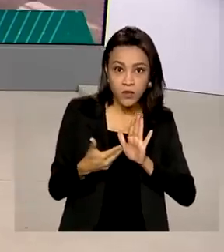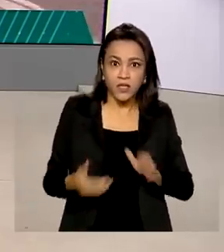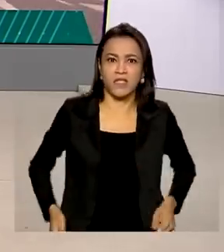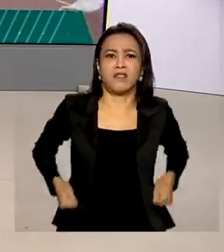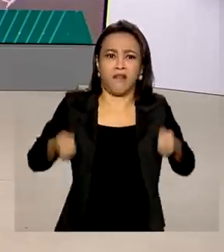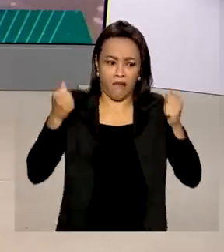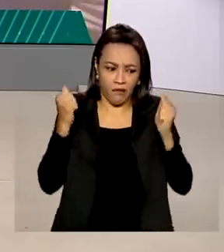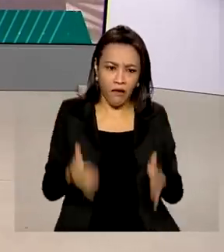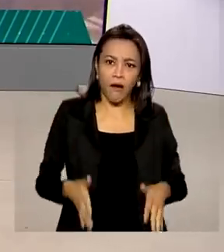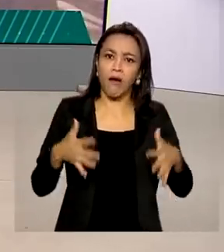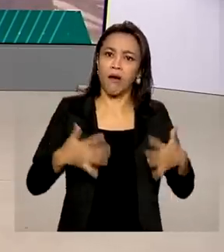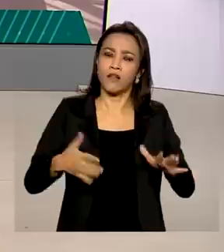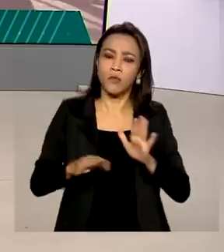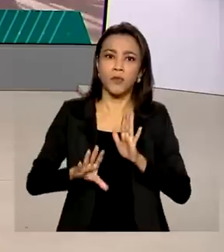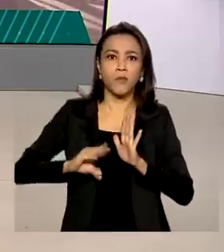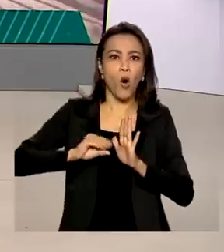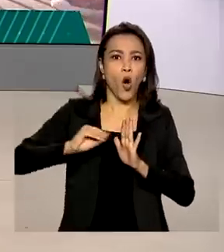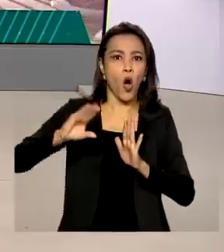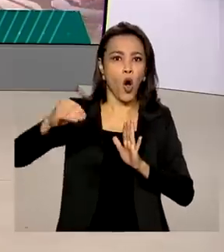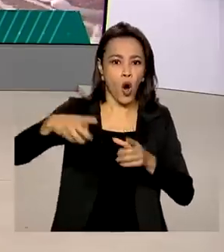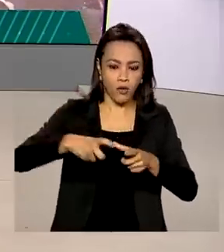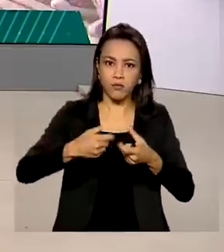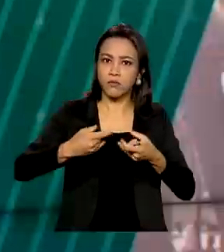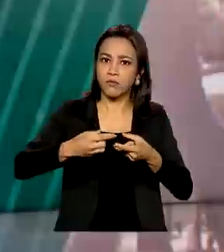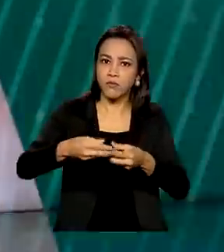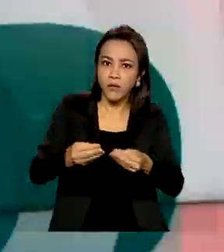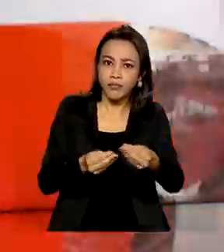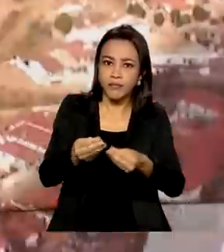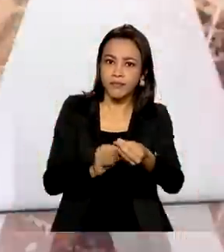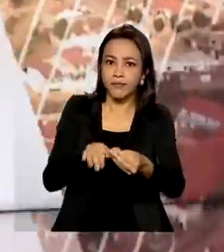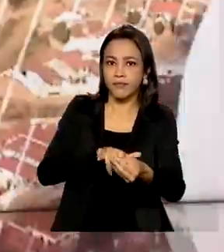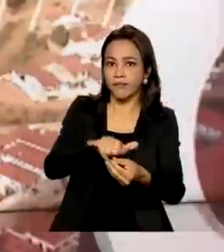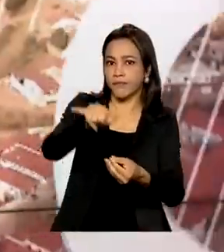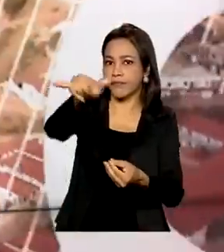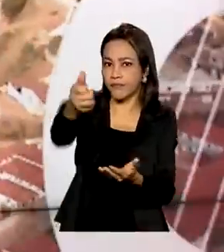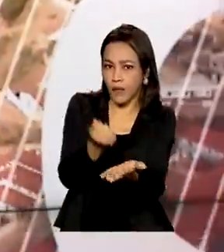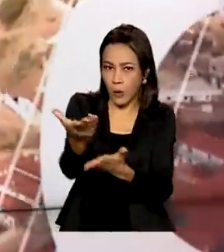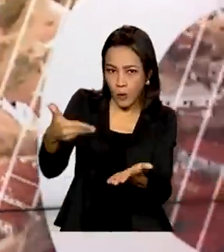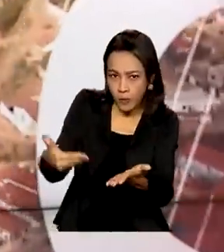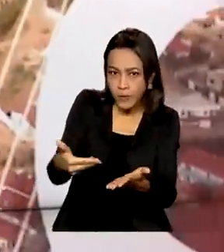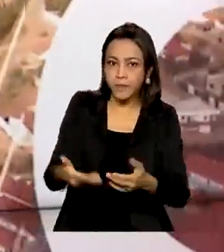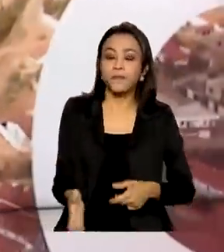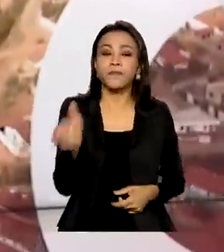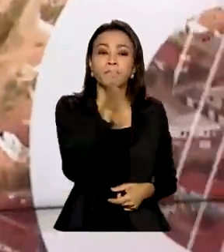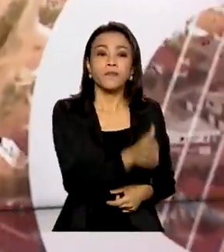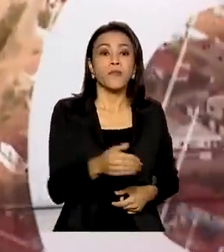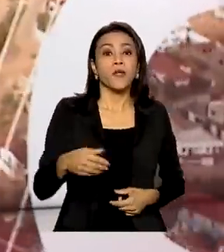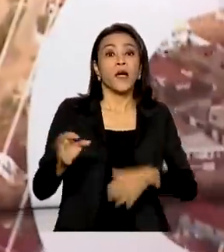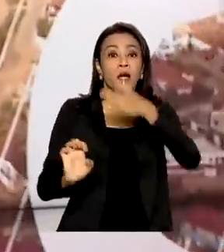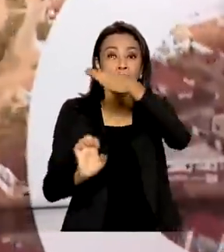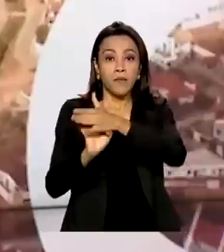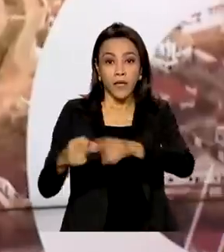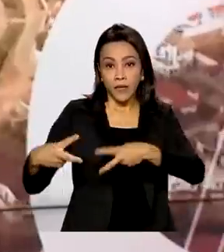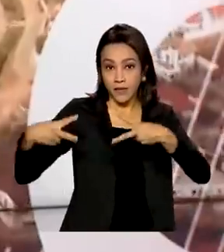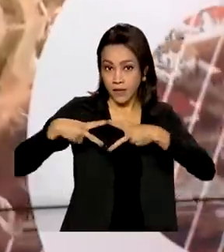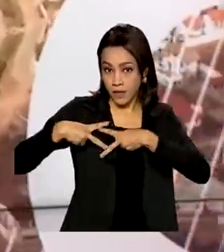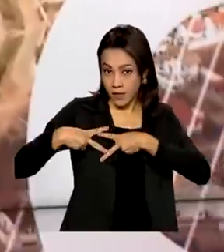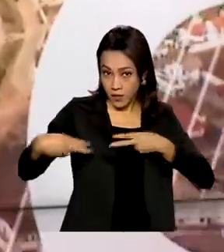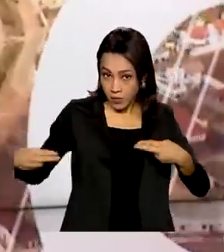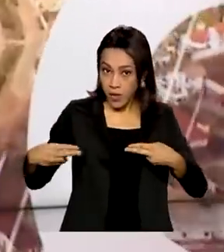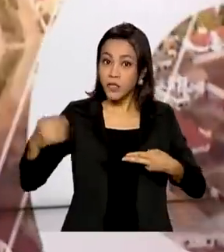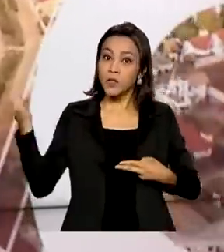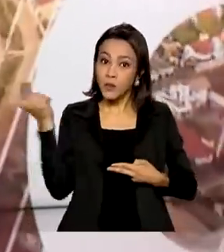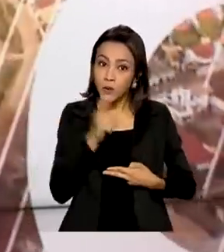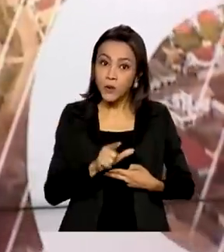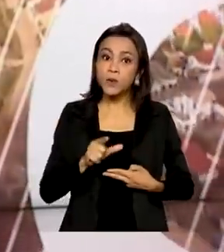custos e poderia elevar os preços das passagens. A Eletrobras teve o processo de capitalização concluído na